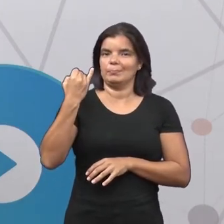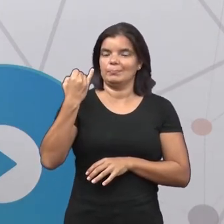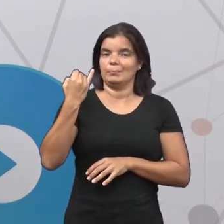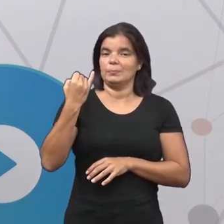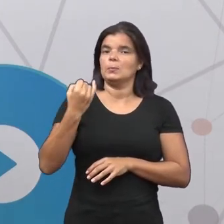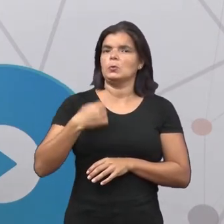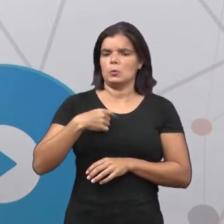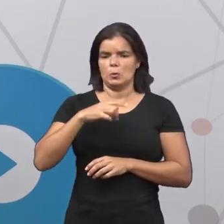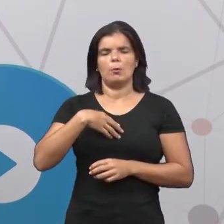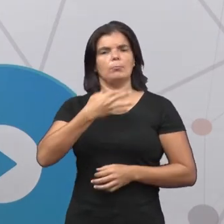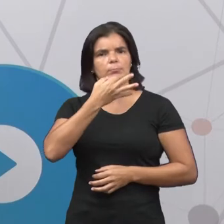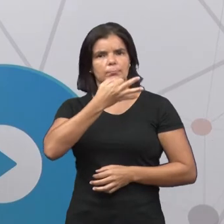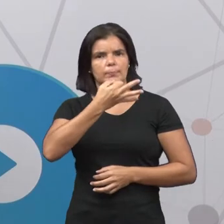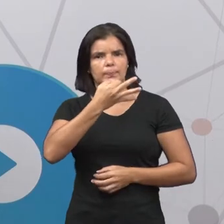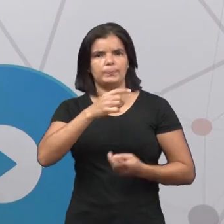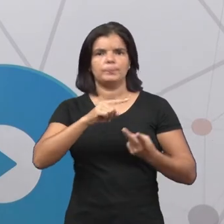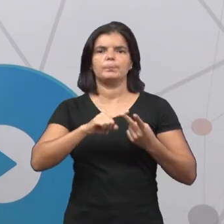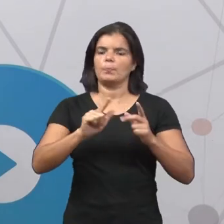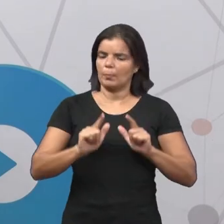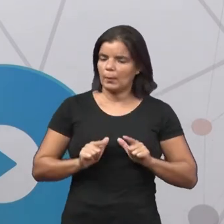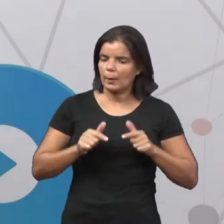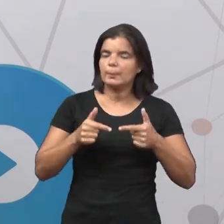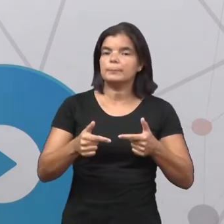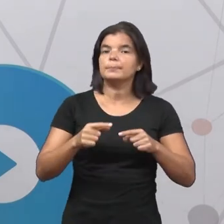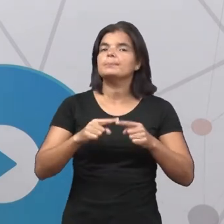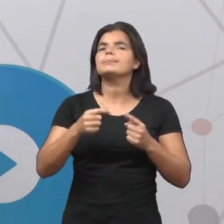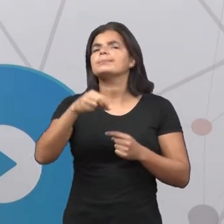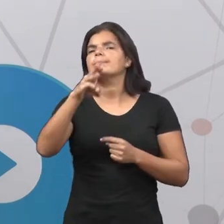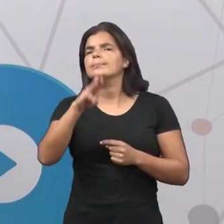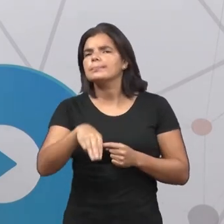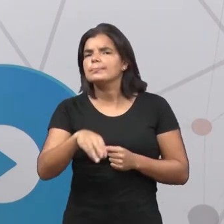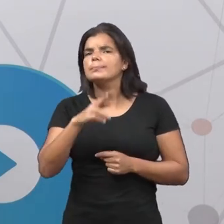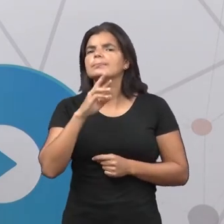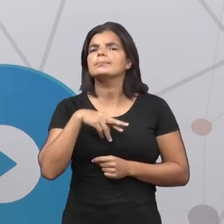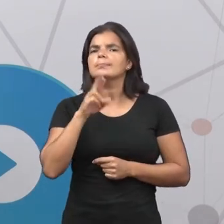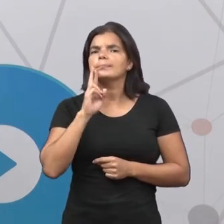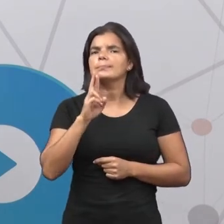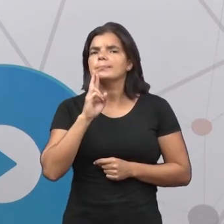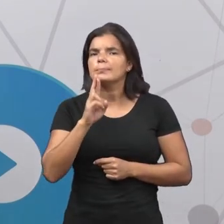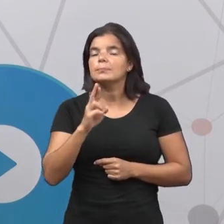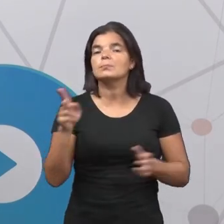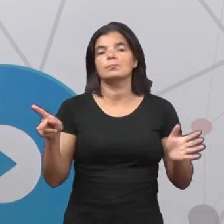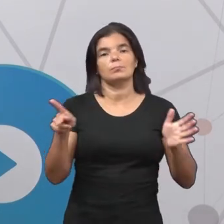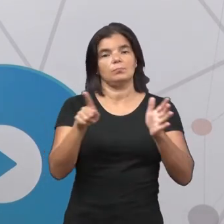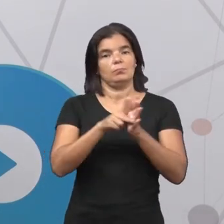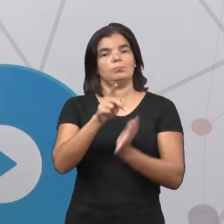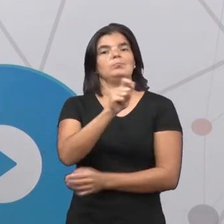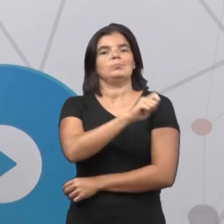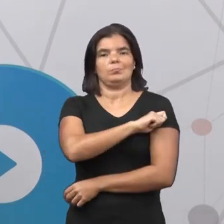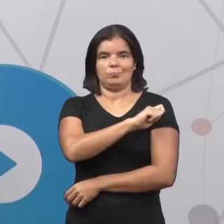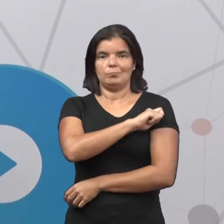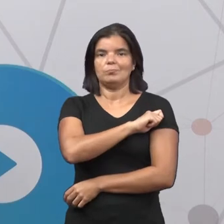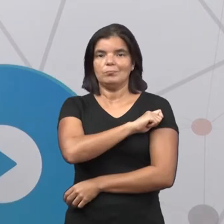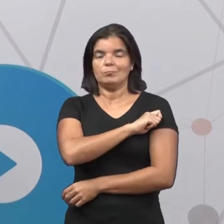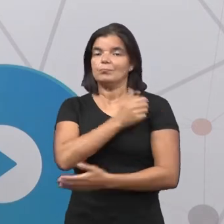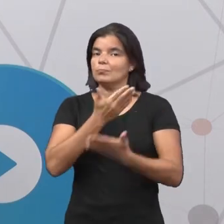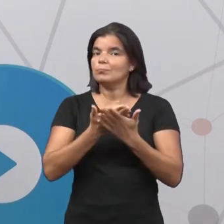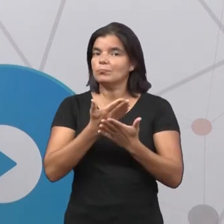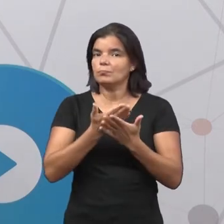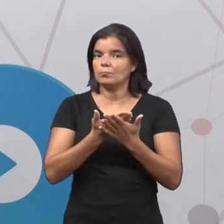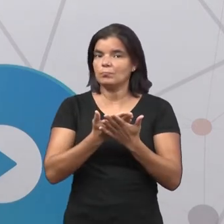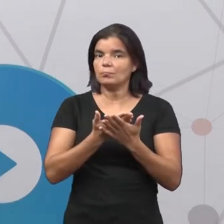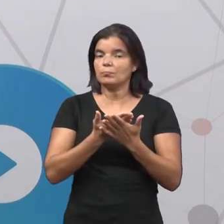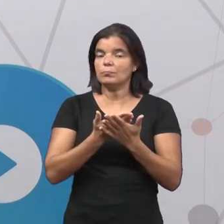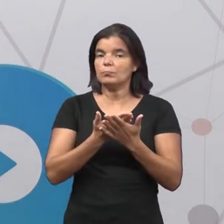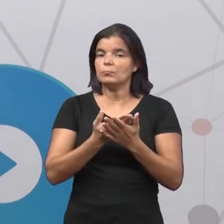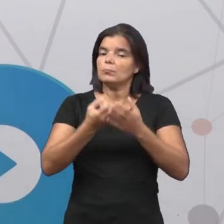questionadora, reivindicam, mas quem é que vai reivindicar? O próprio estudante. Através